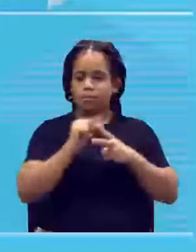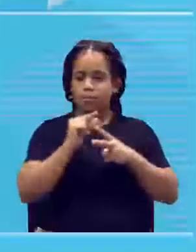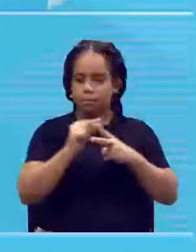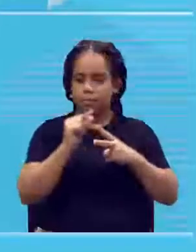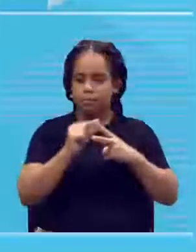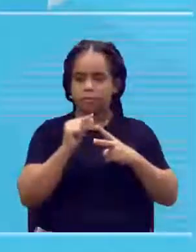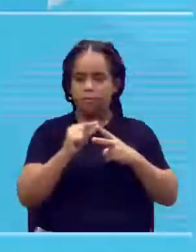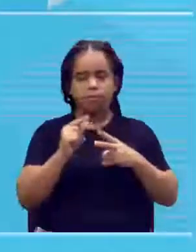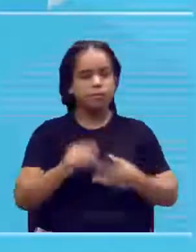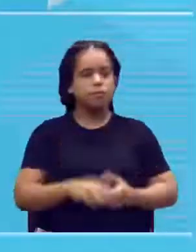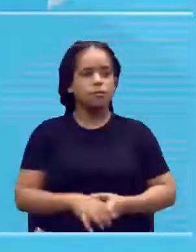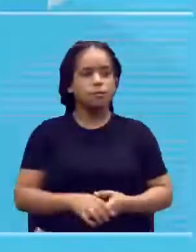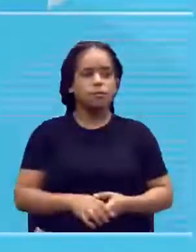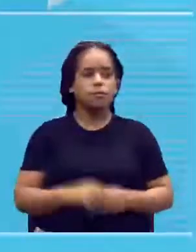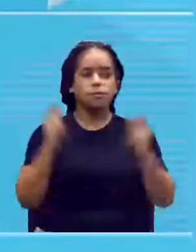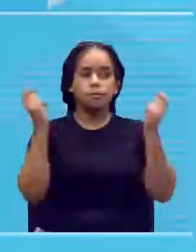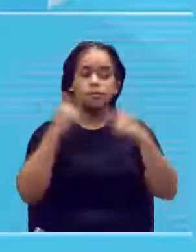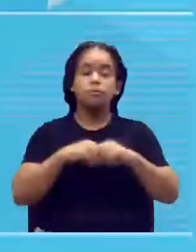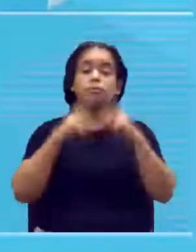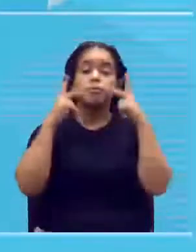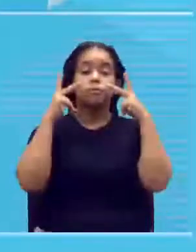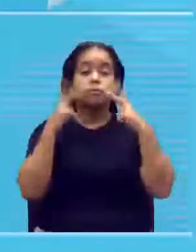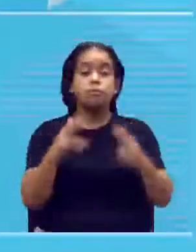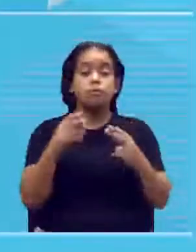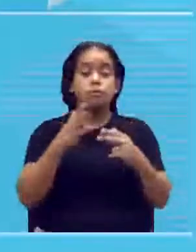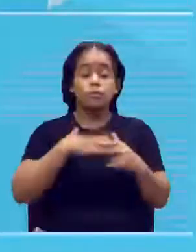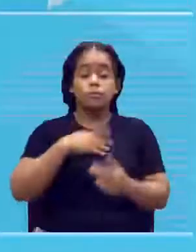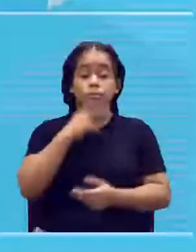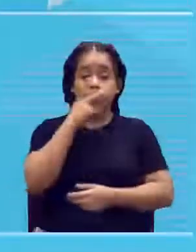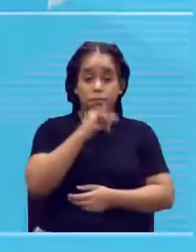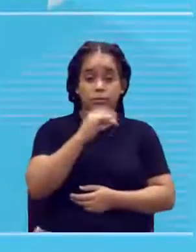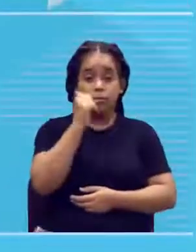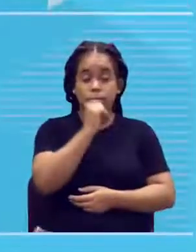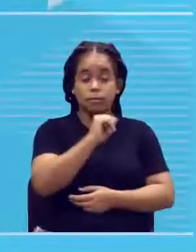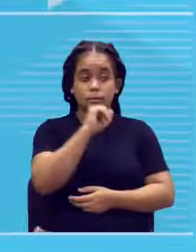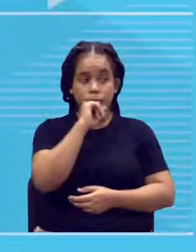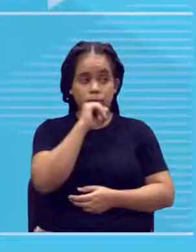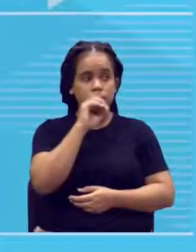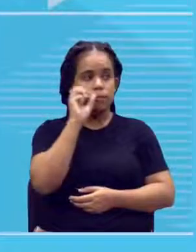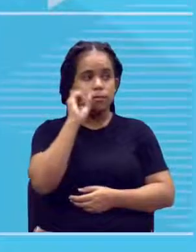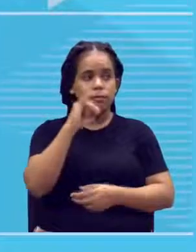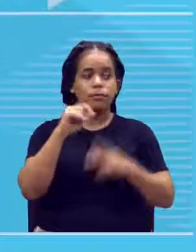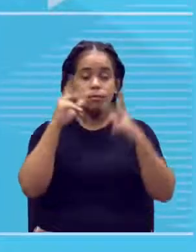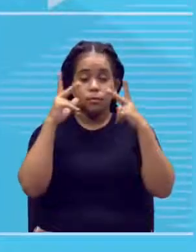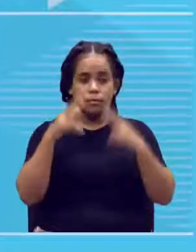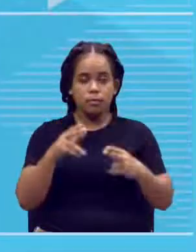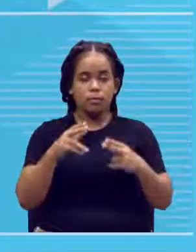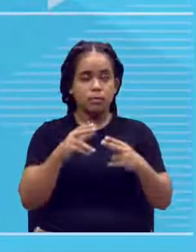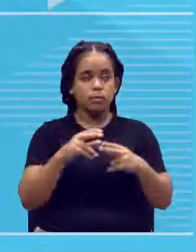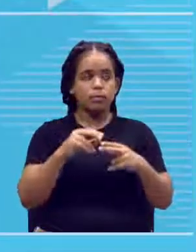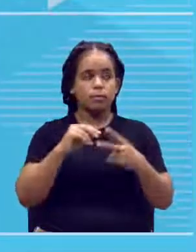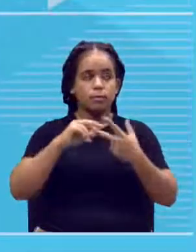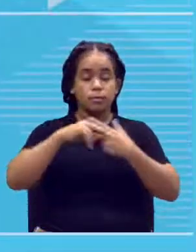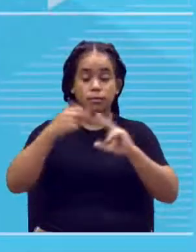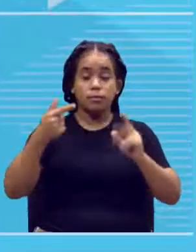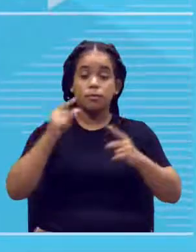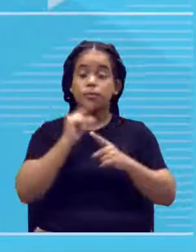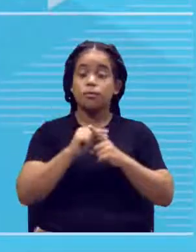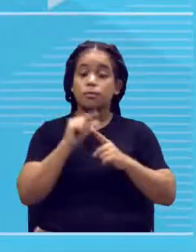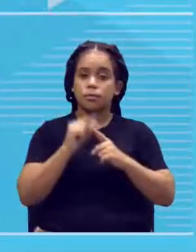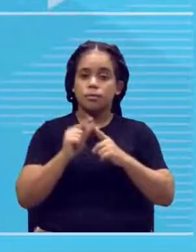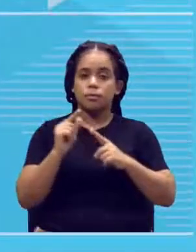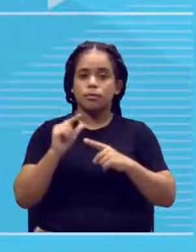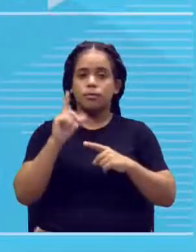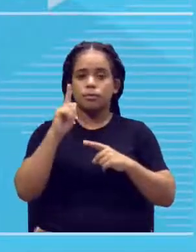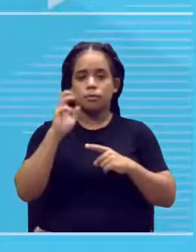Ele pode ser igual o do meu pai e da minha mãe, ser o mesmo gene. O gene representa a